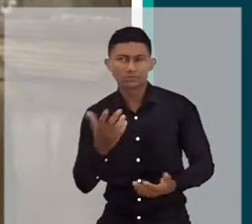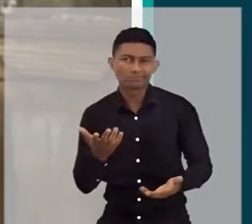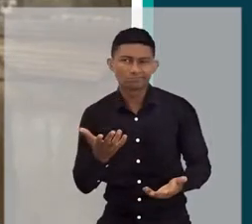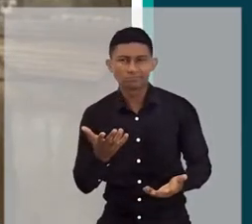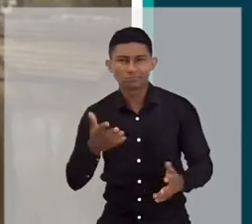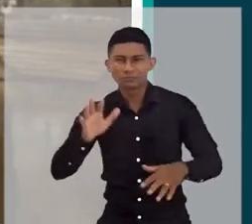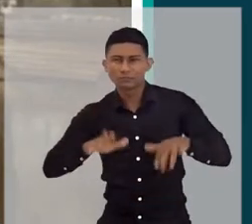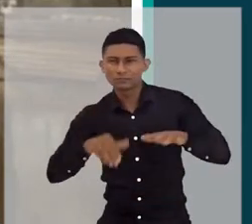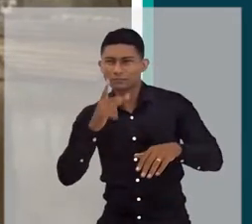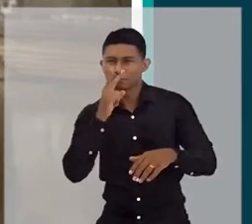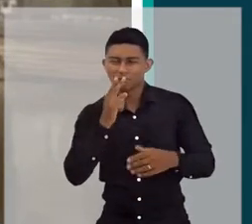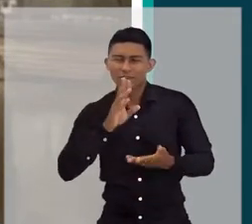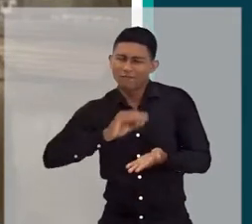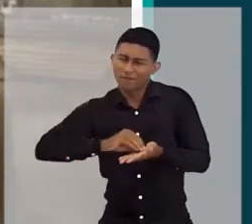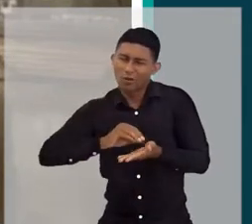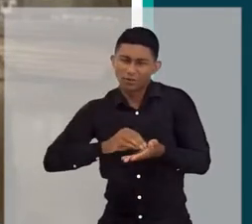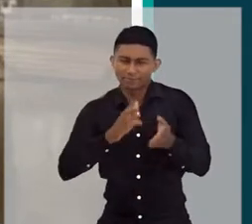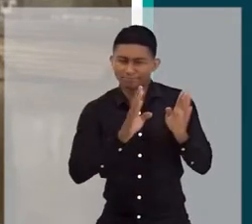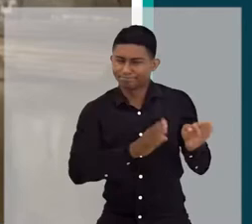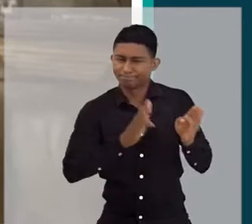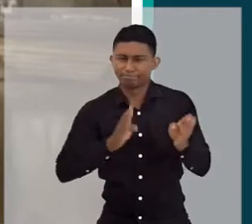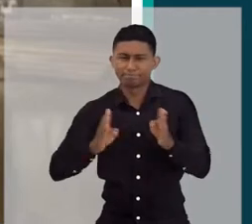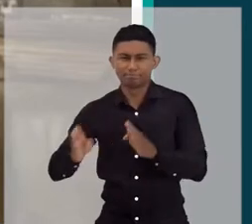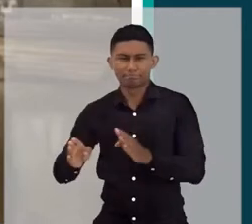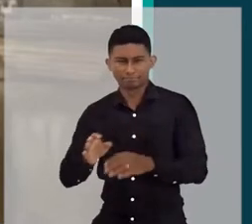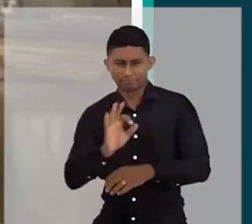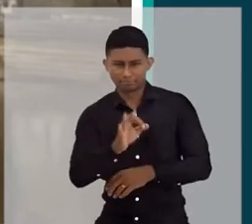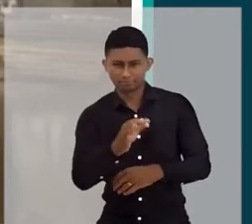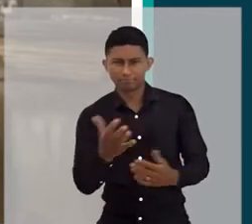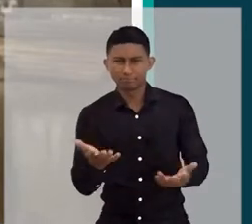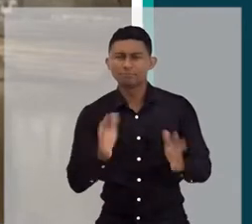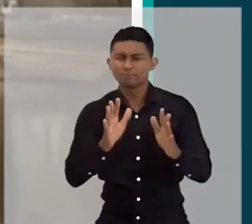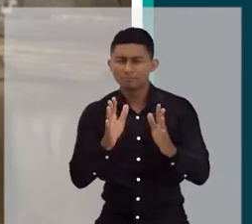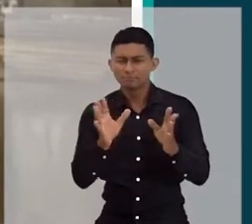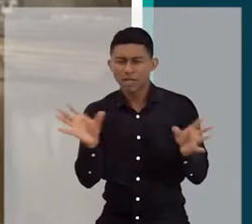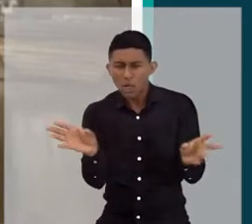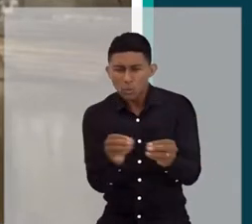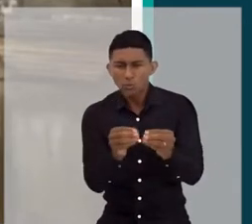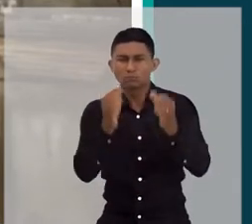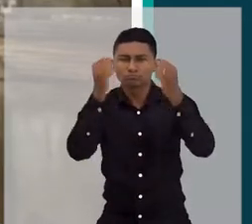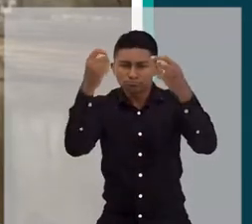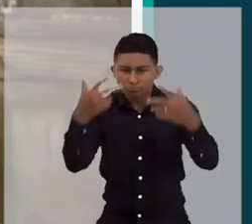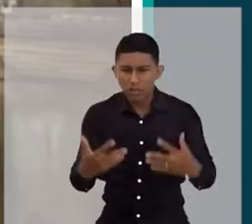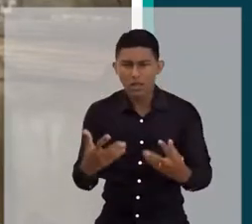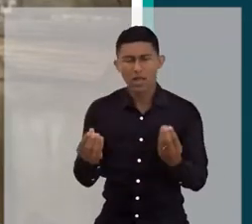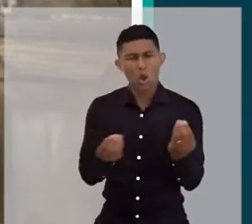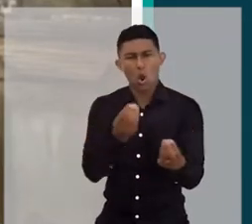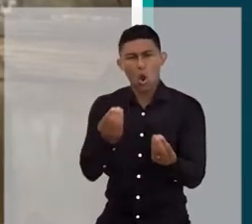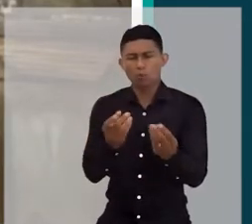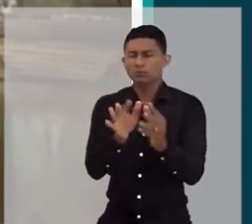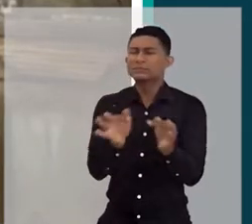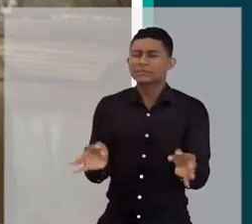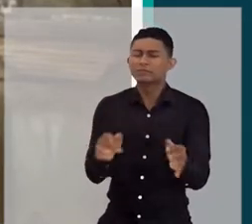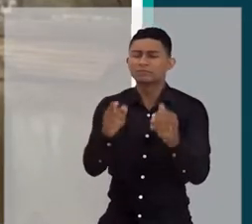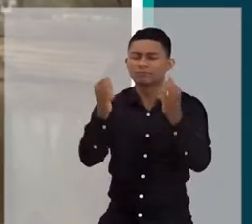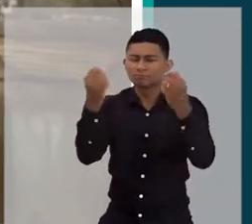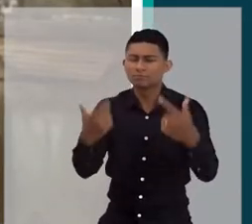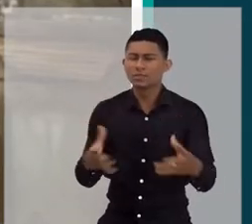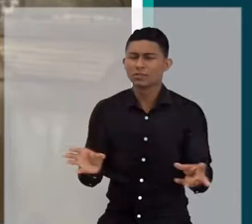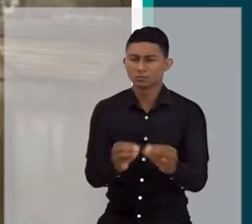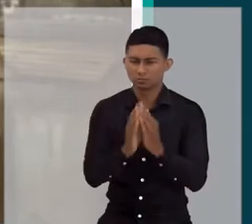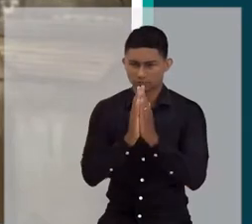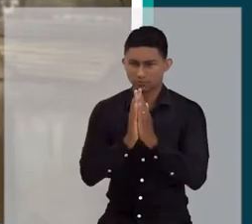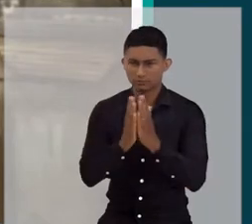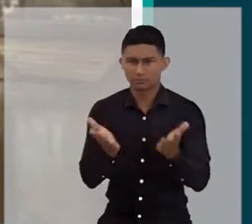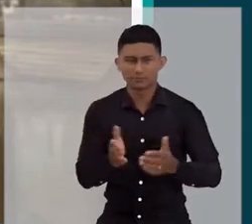movimento pra poder as coisas se encaixarem melhor. Mas, dá um panorama pra gente, assim, de uma forma meio simplificada, como